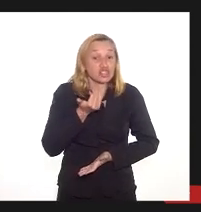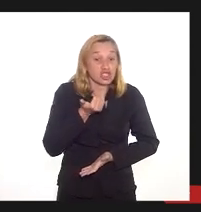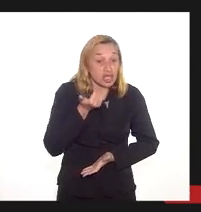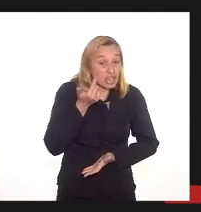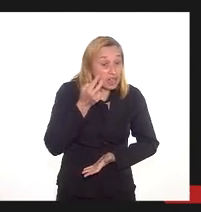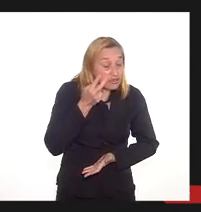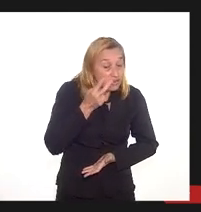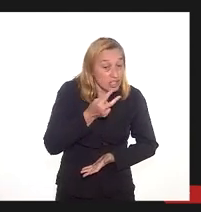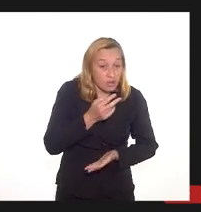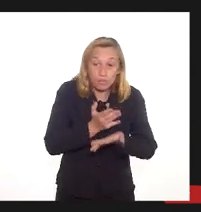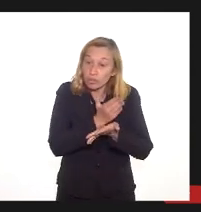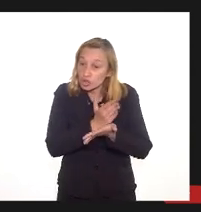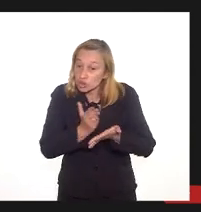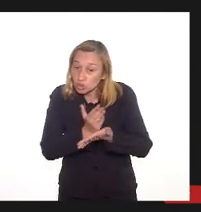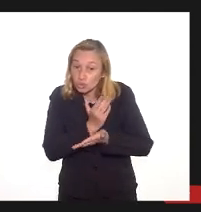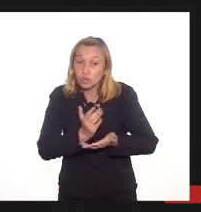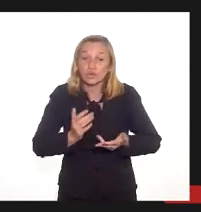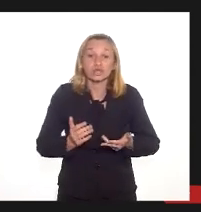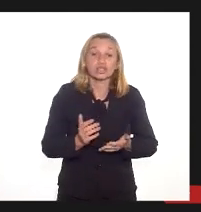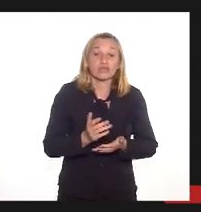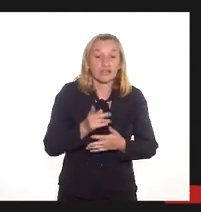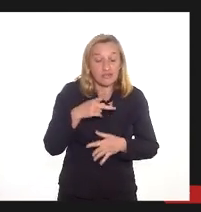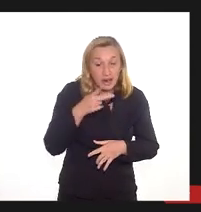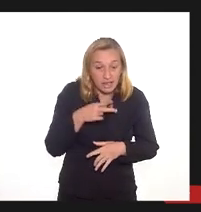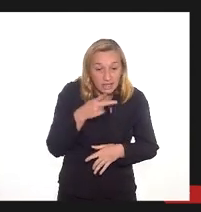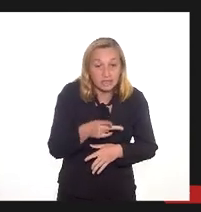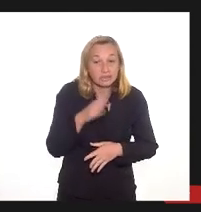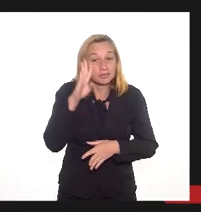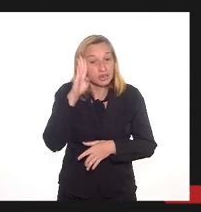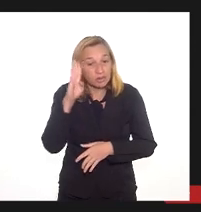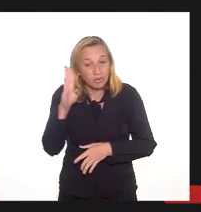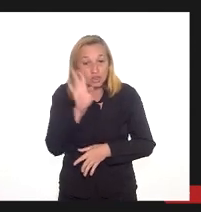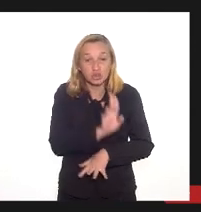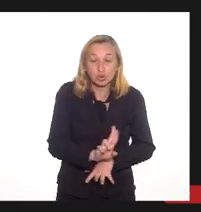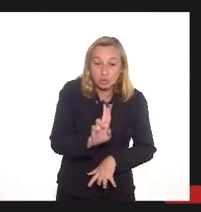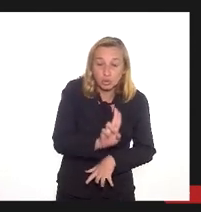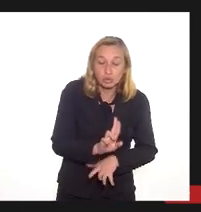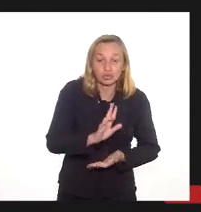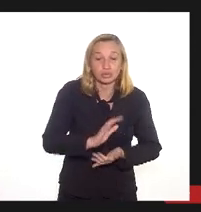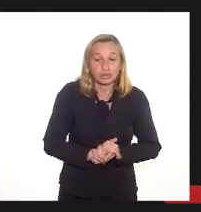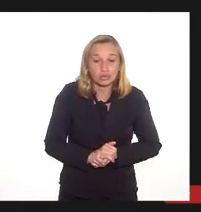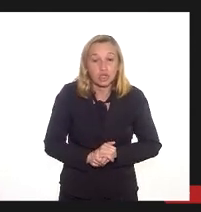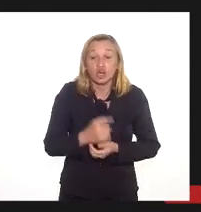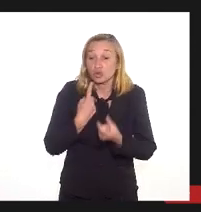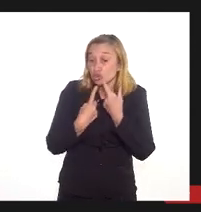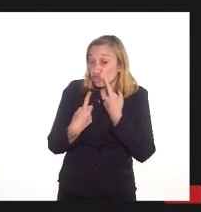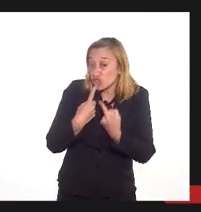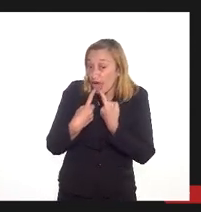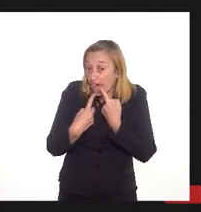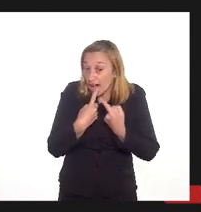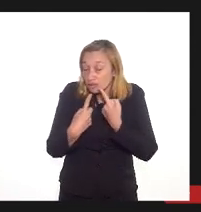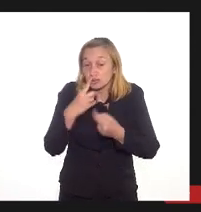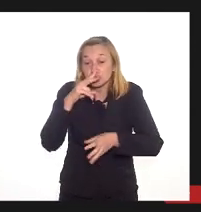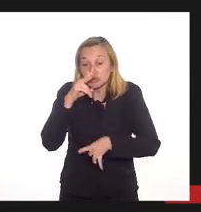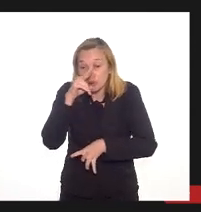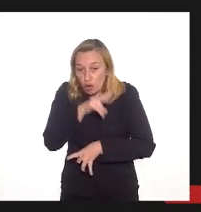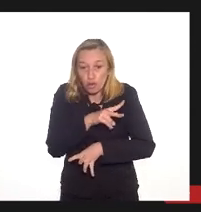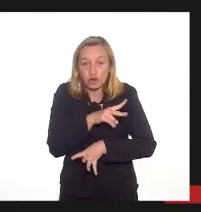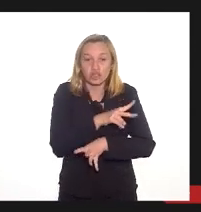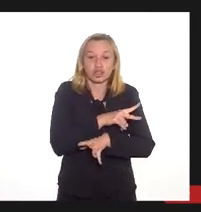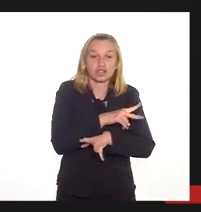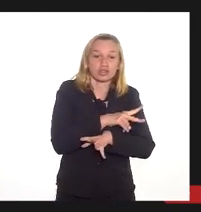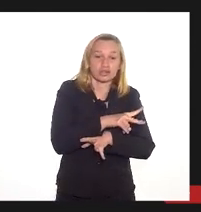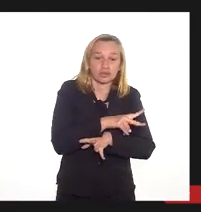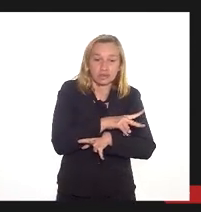recomendações e venho entabulando, principalmente nos últimos tempos, um diálogo muito forte com